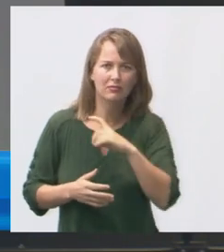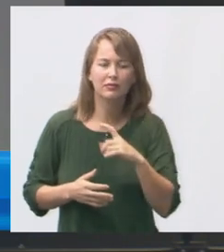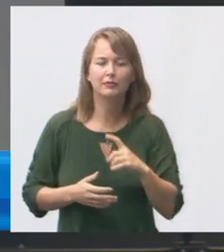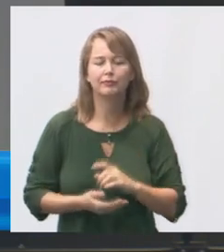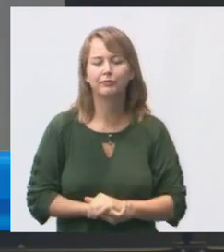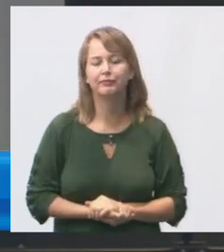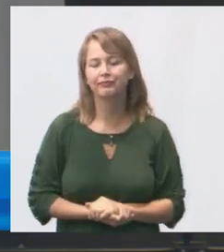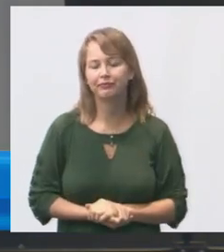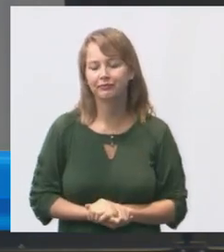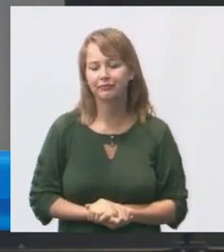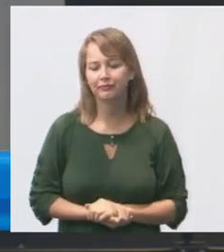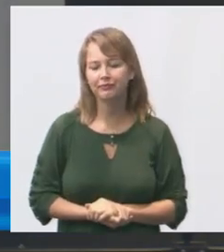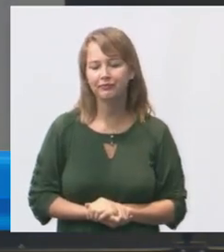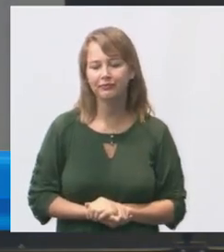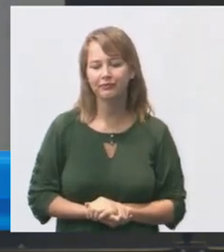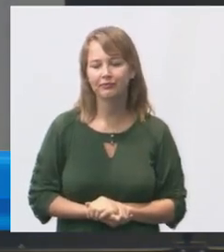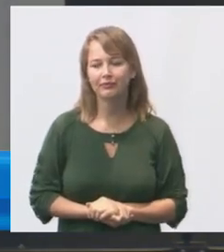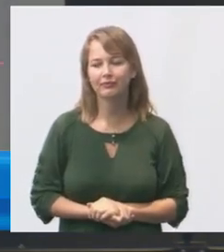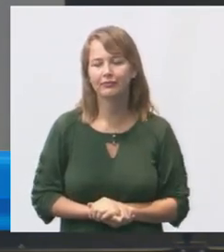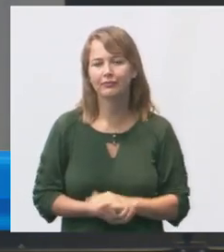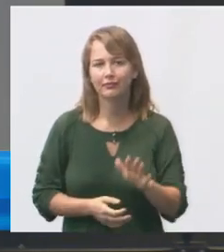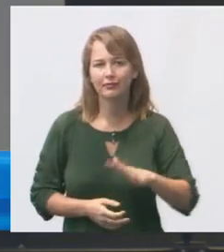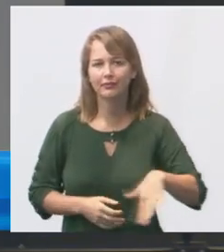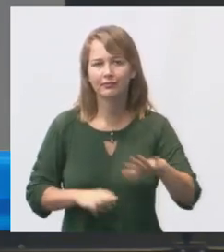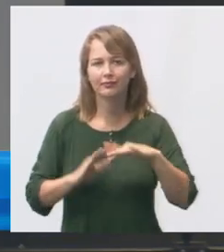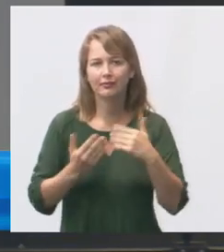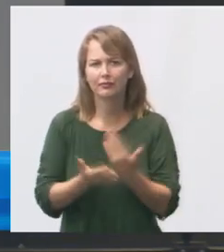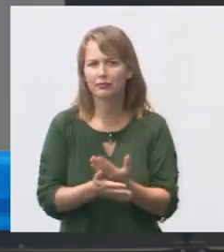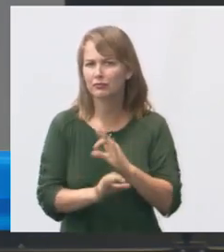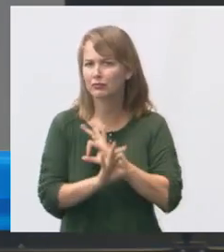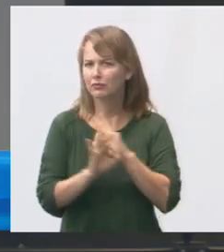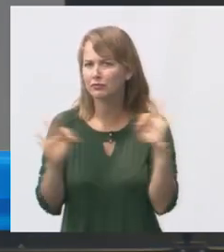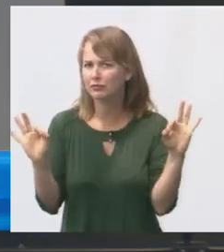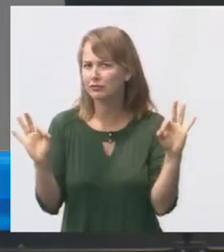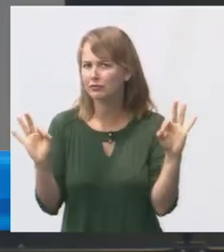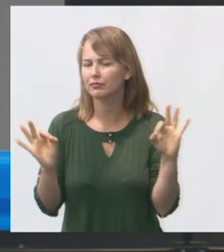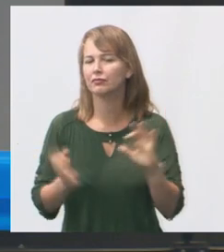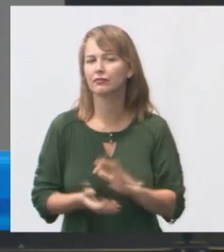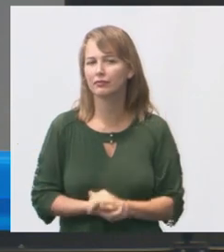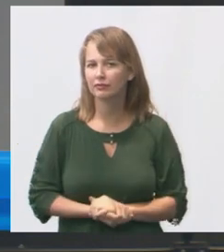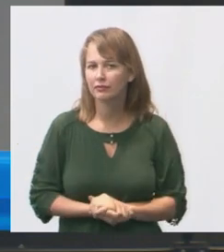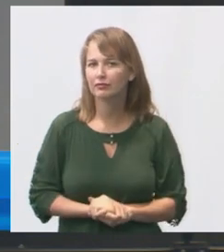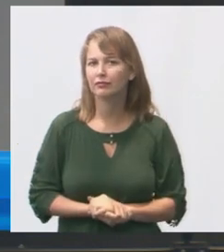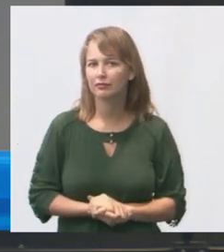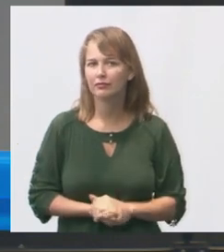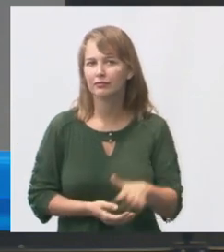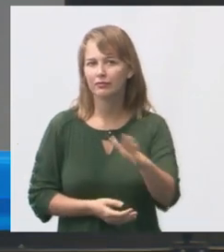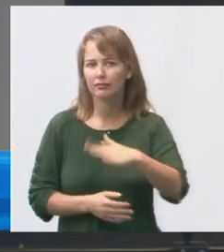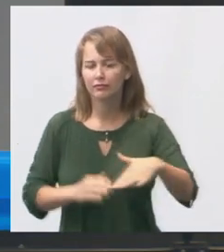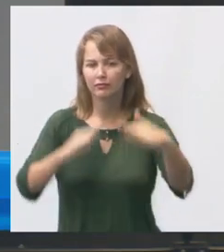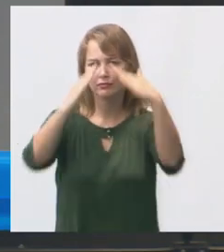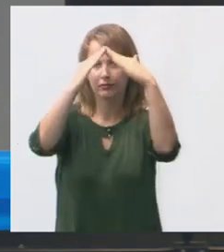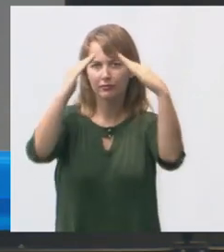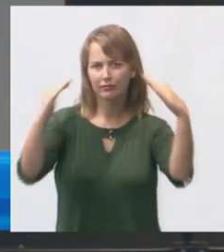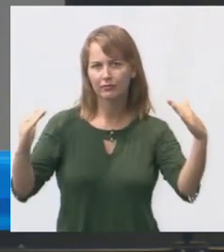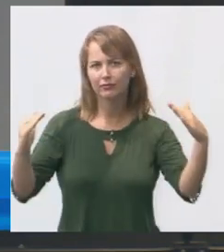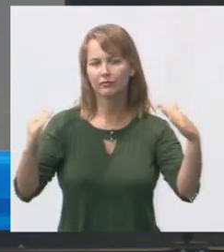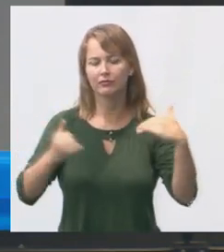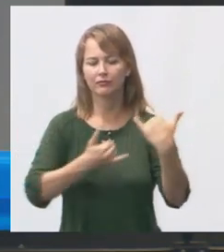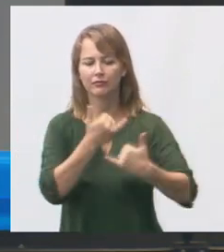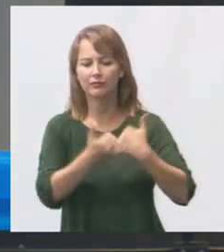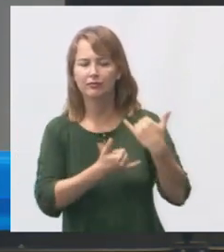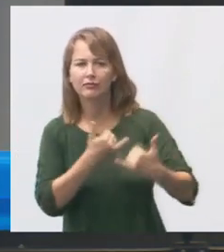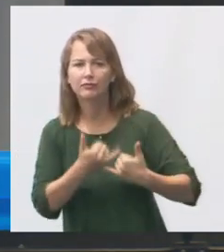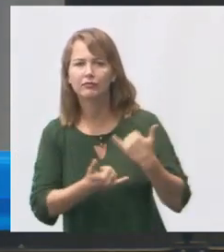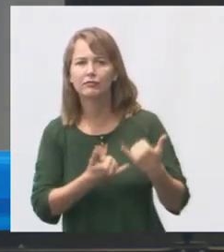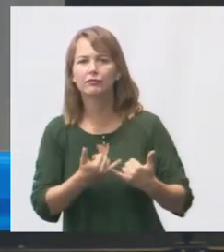escola o espaço da escola é excelente esse aqui é o parque coberto parque infantil